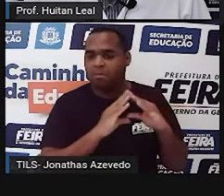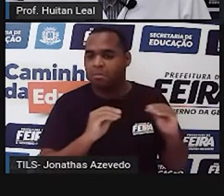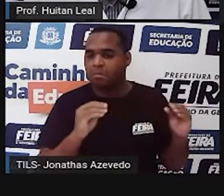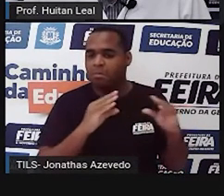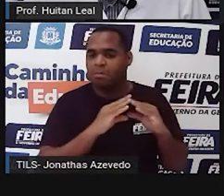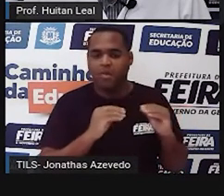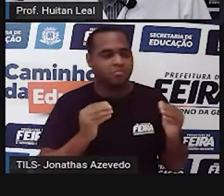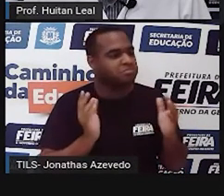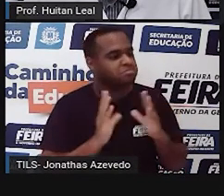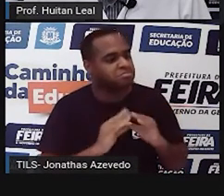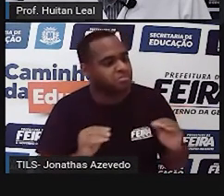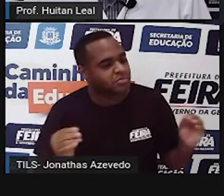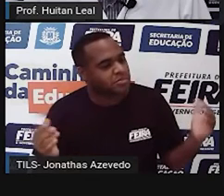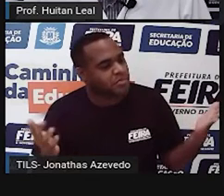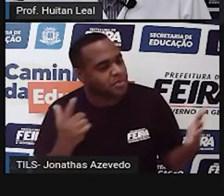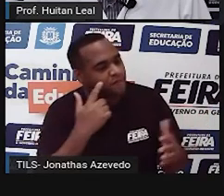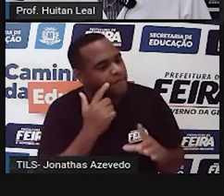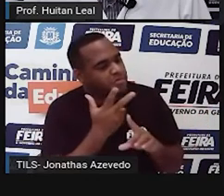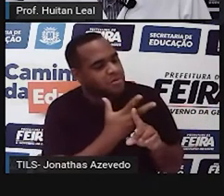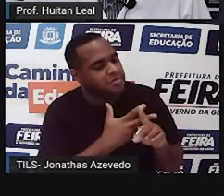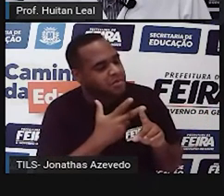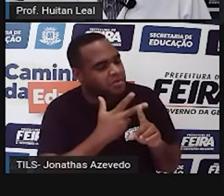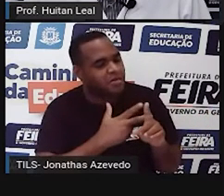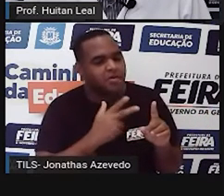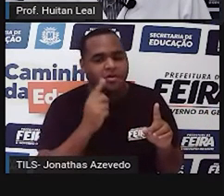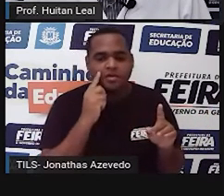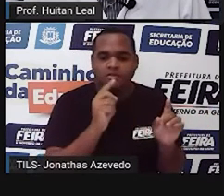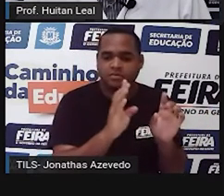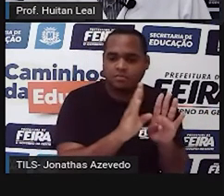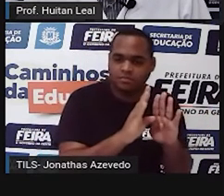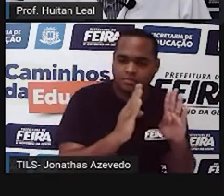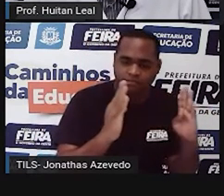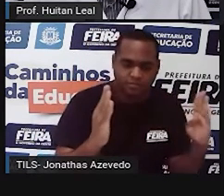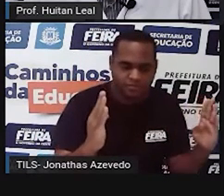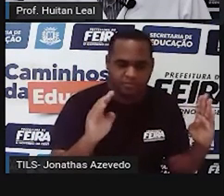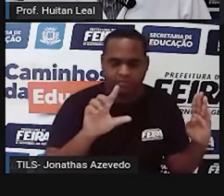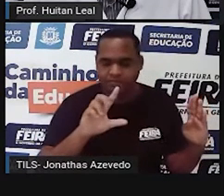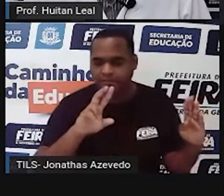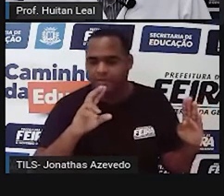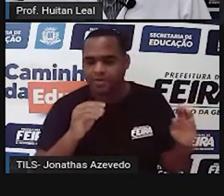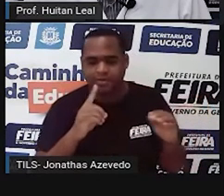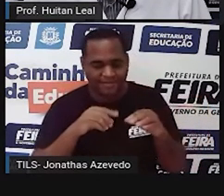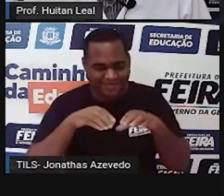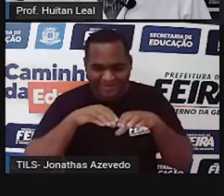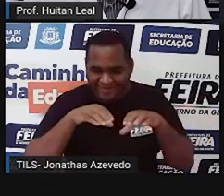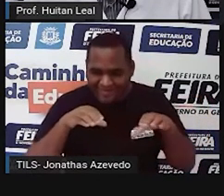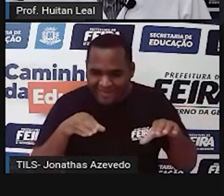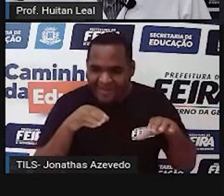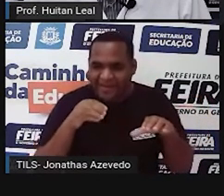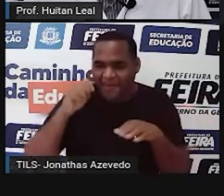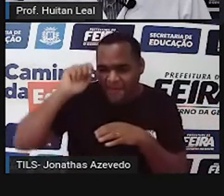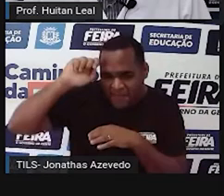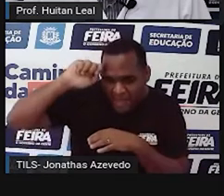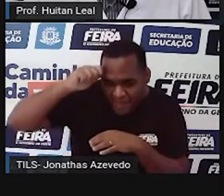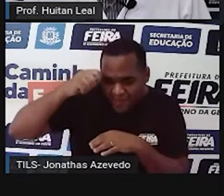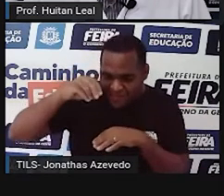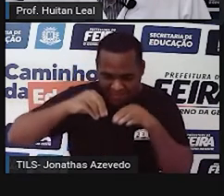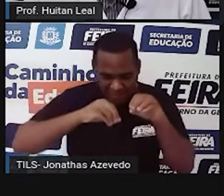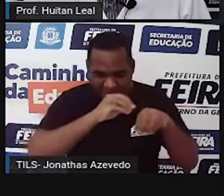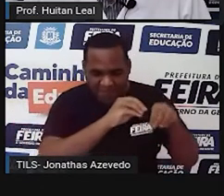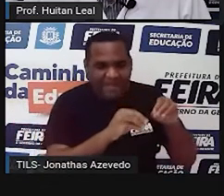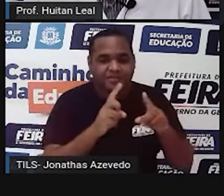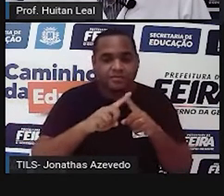qual magia. Até a porta onde as crianças recebiam cucas e leite. Israel chegou até lá por